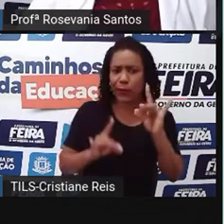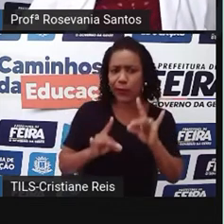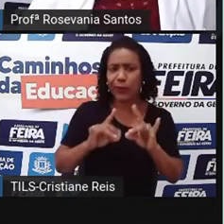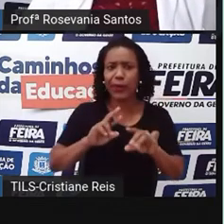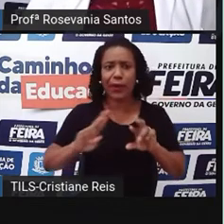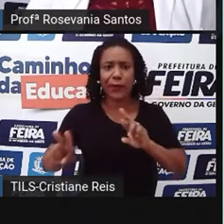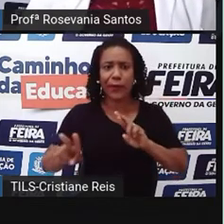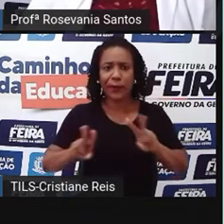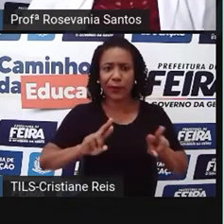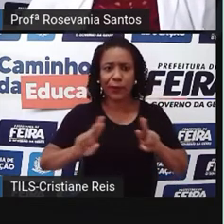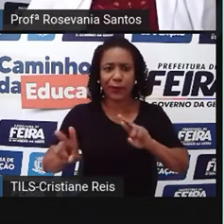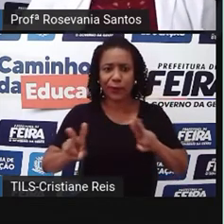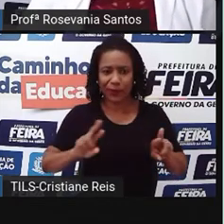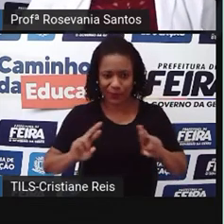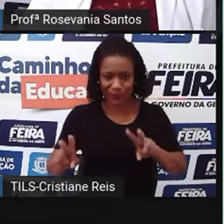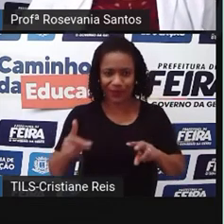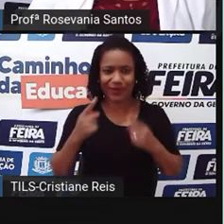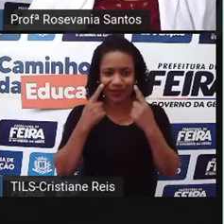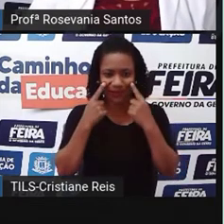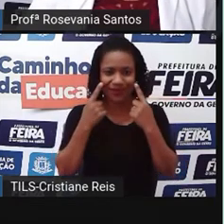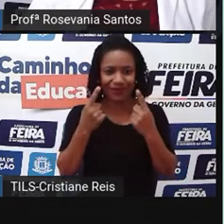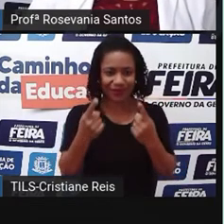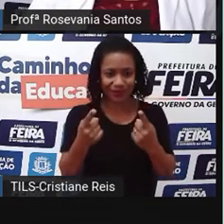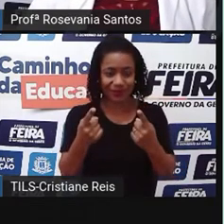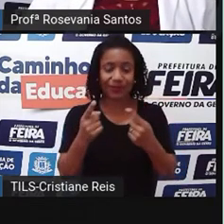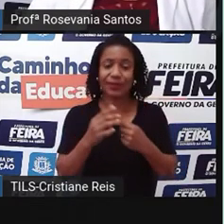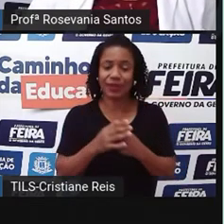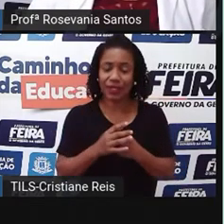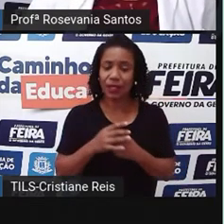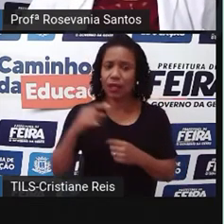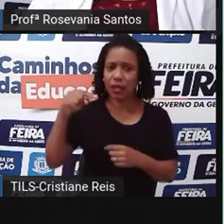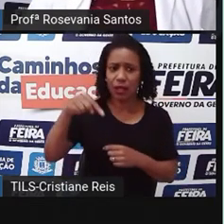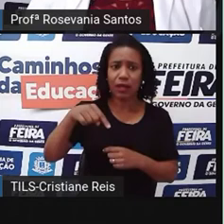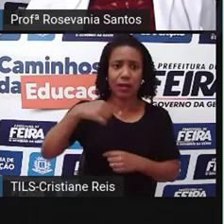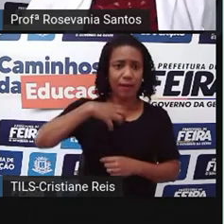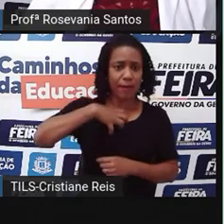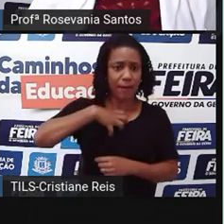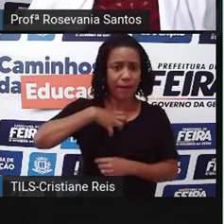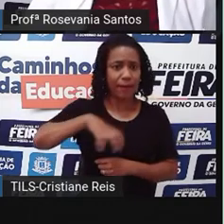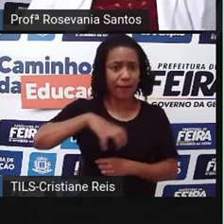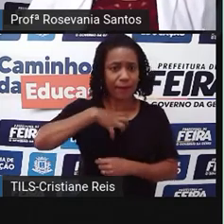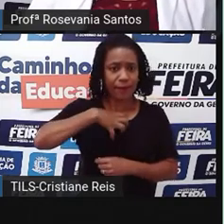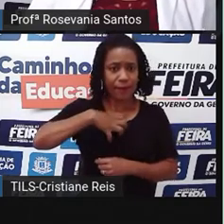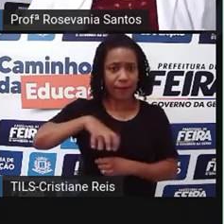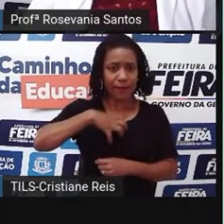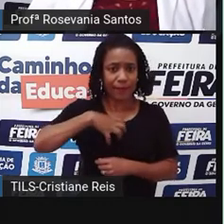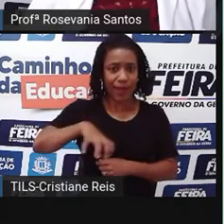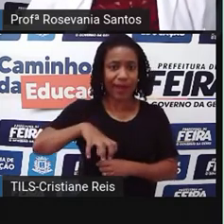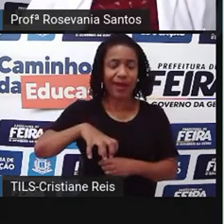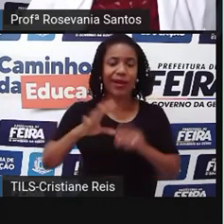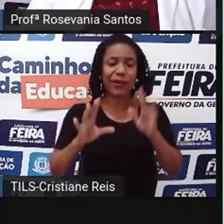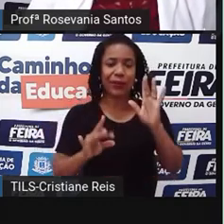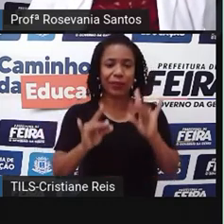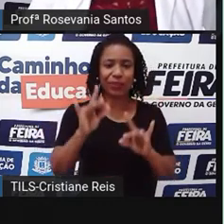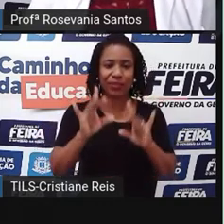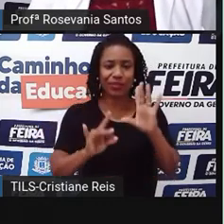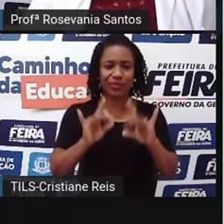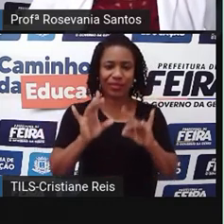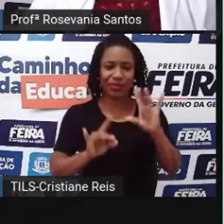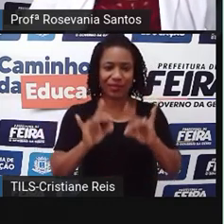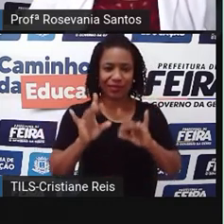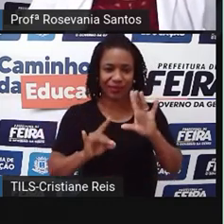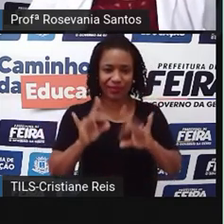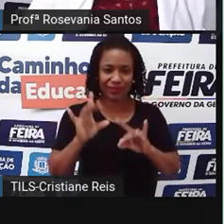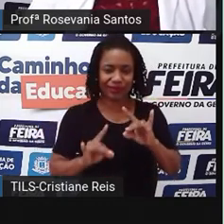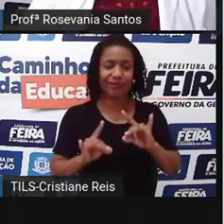manguezais. Aqui, né, mesmo na região da Bahia, é comum a gente encontrar o mangue preto, né, e quem já foi